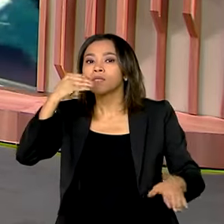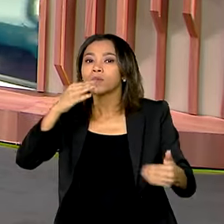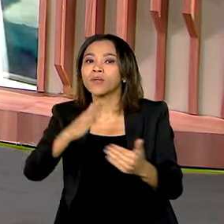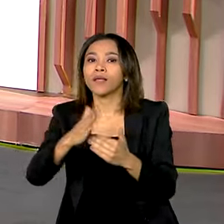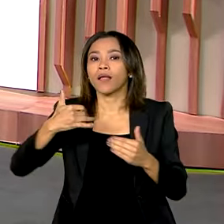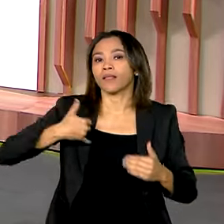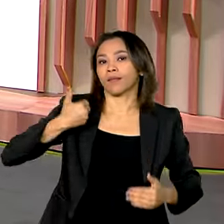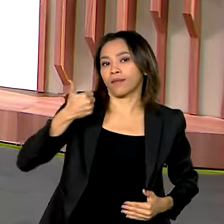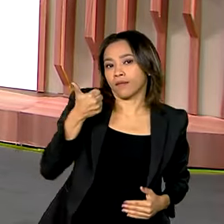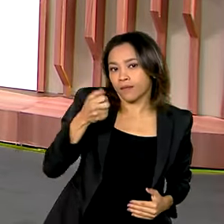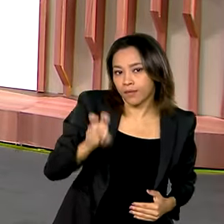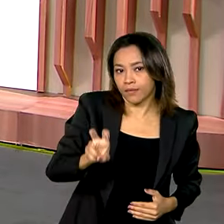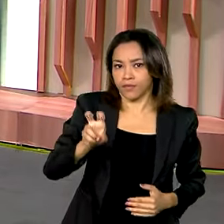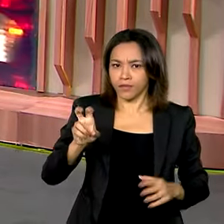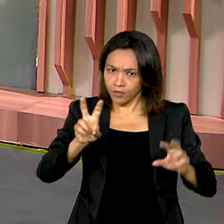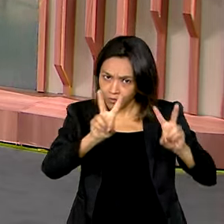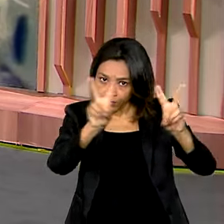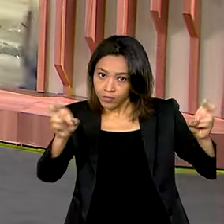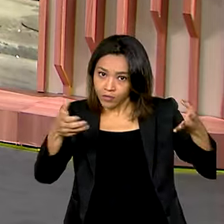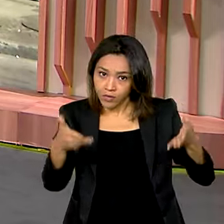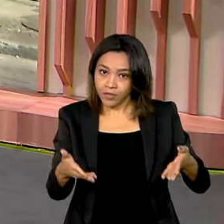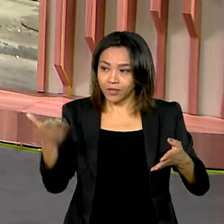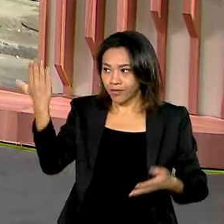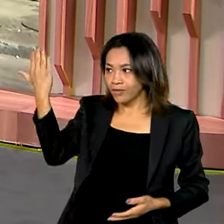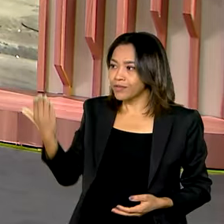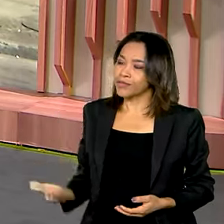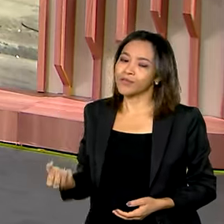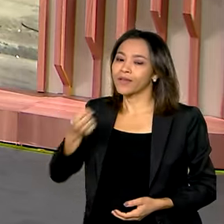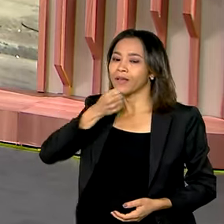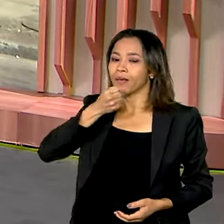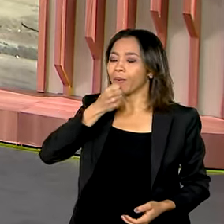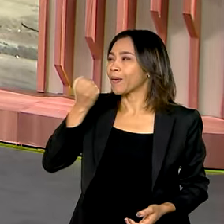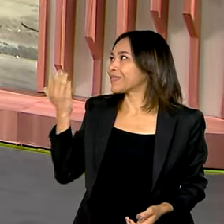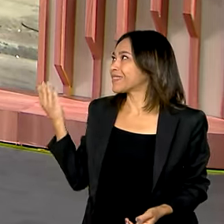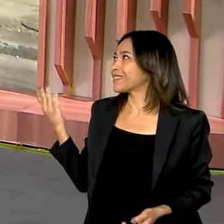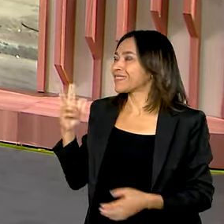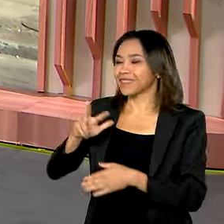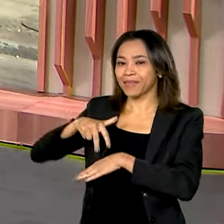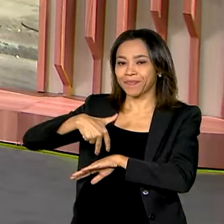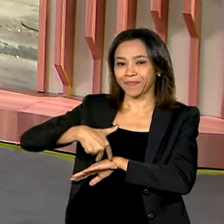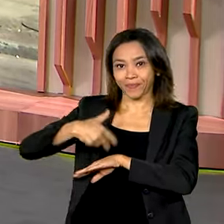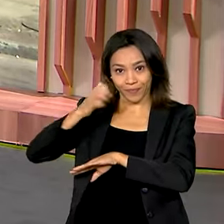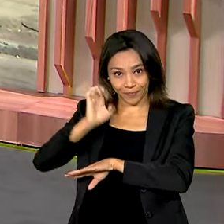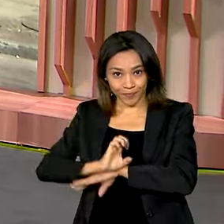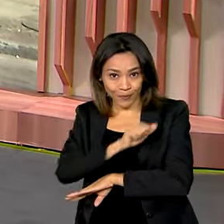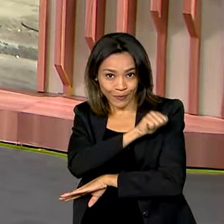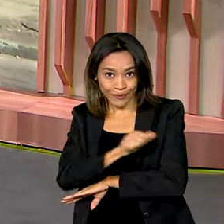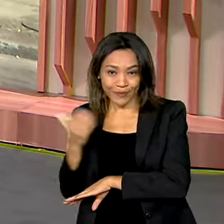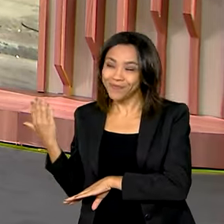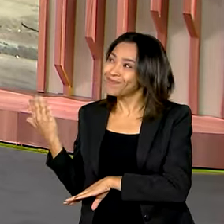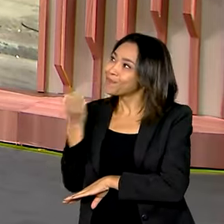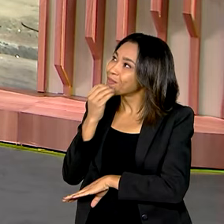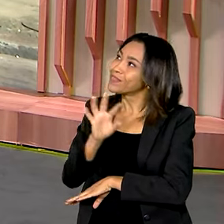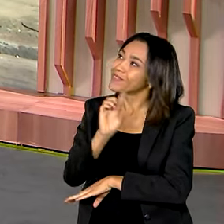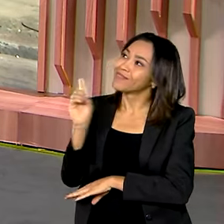Sobre este assunto, a gente conversa agora com a repórter Flávia Grossi, que está no Rio de Janeiro. Bom dia, Flávia.